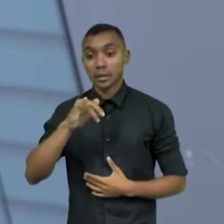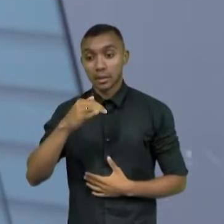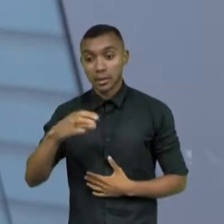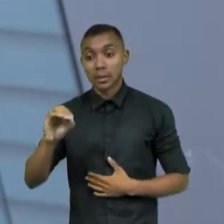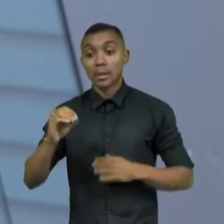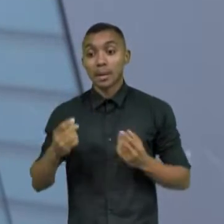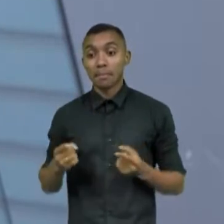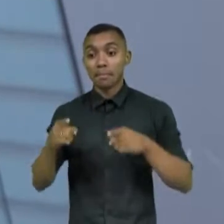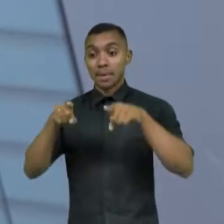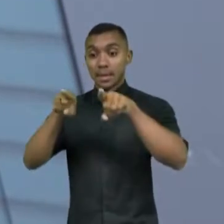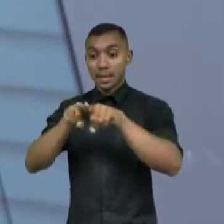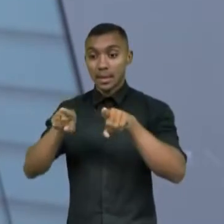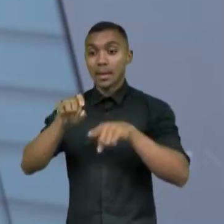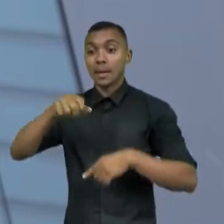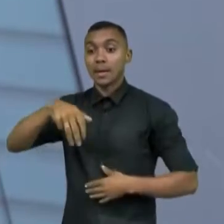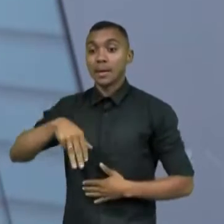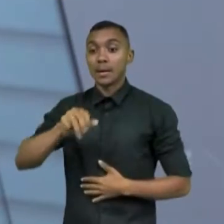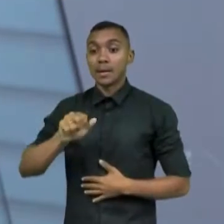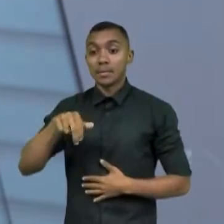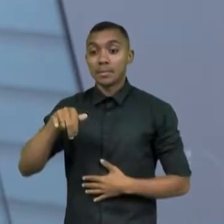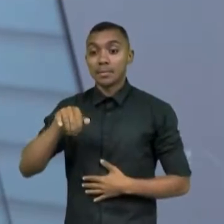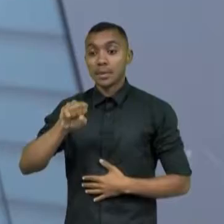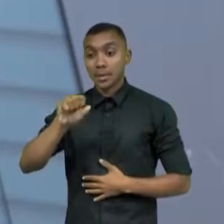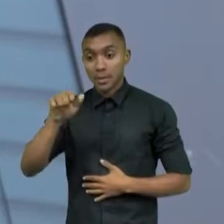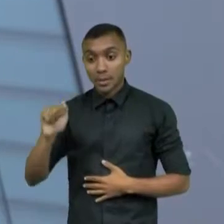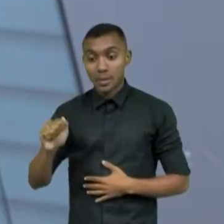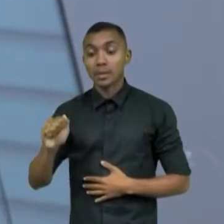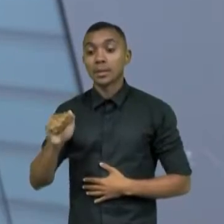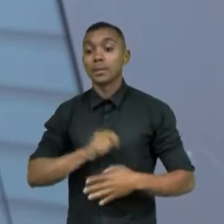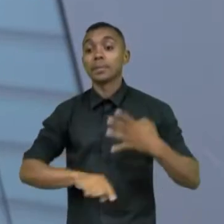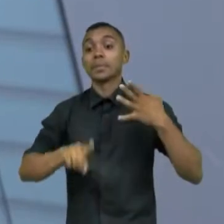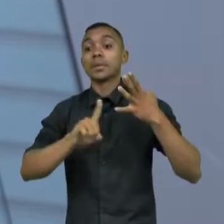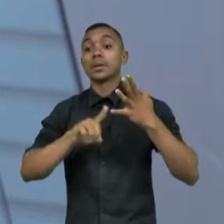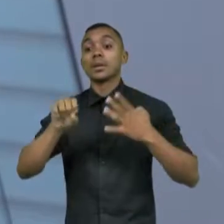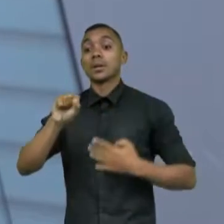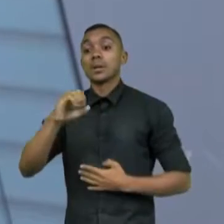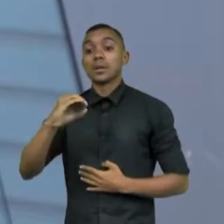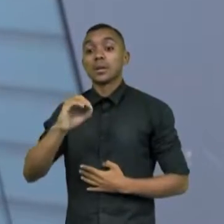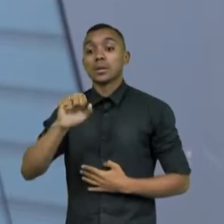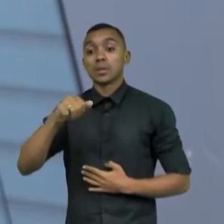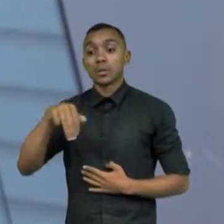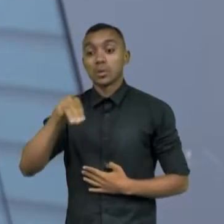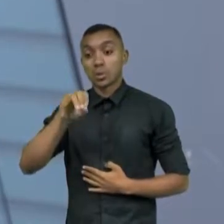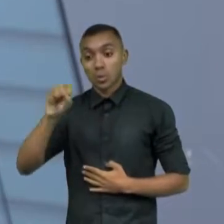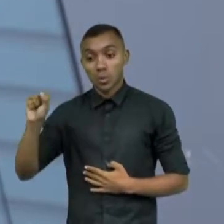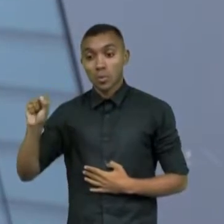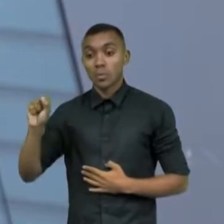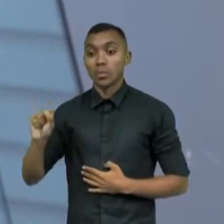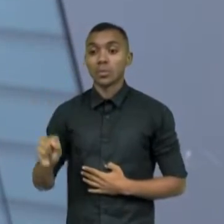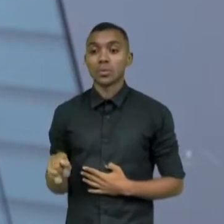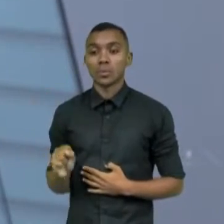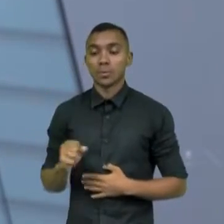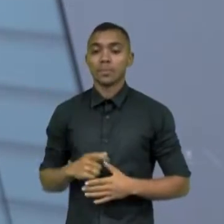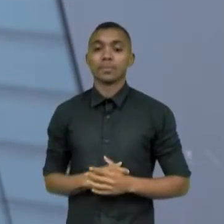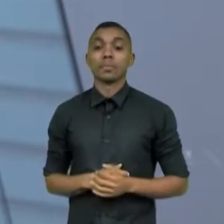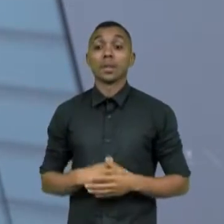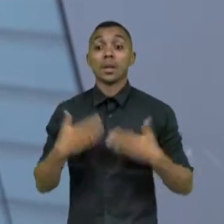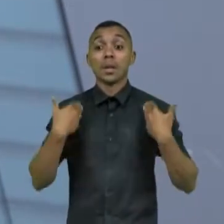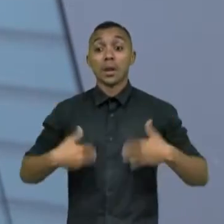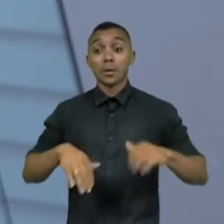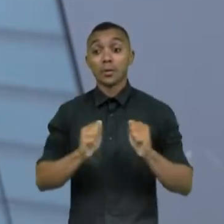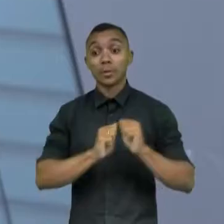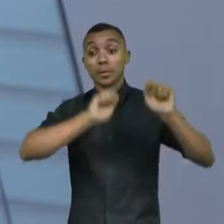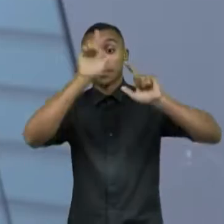COSAM, Instituto Humaniza, Somos Um, que estão juntos nessa iniciativa. Eu estou aqui no